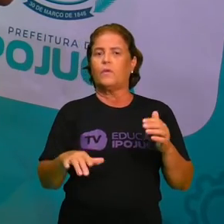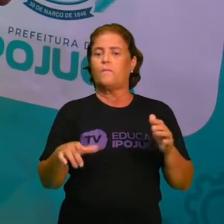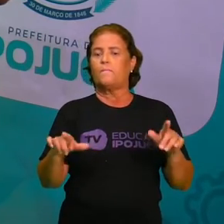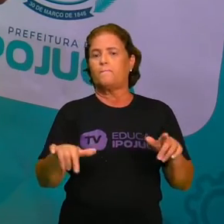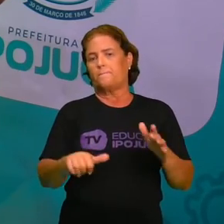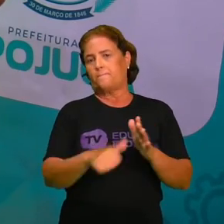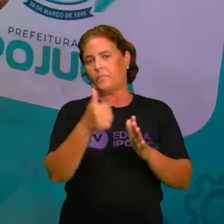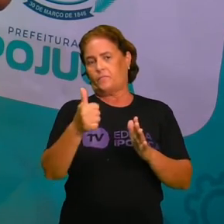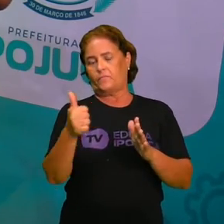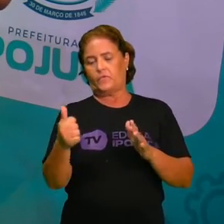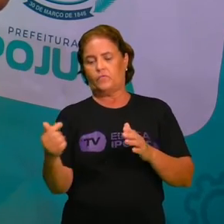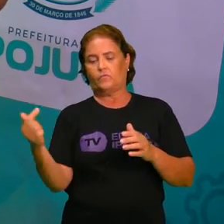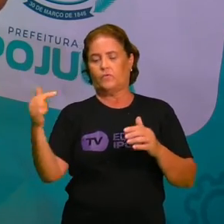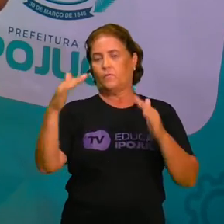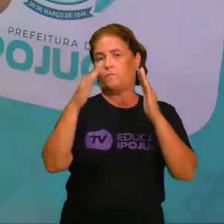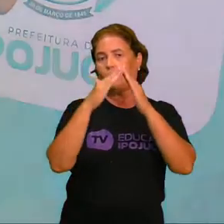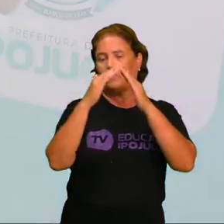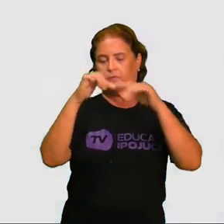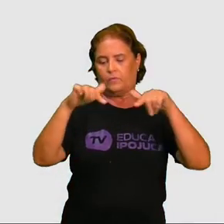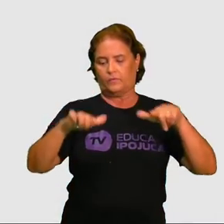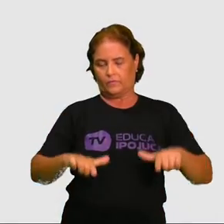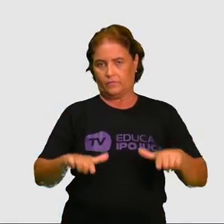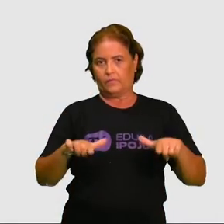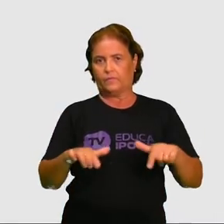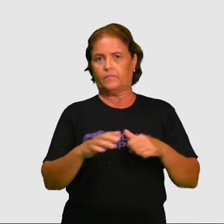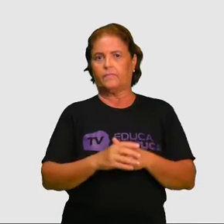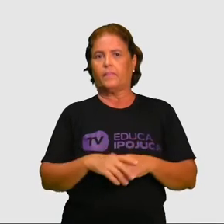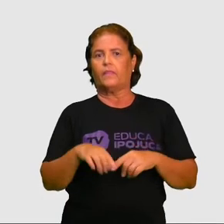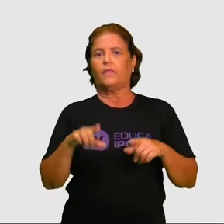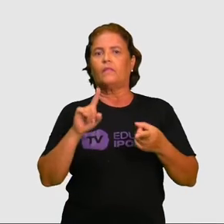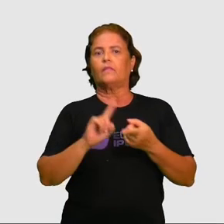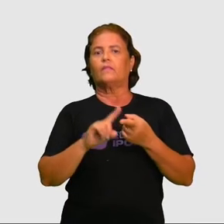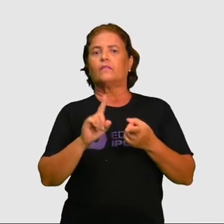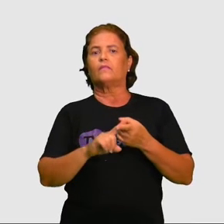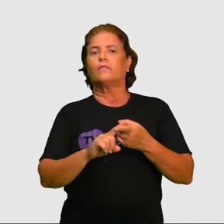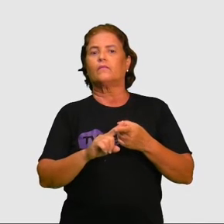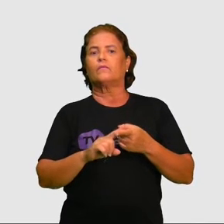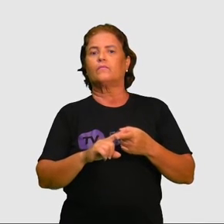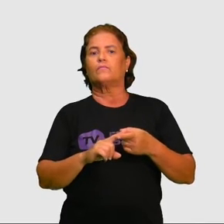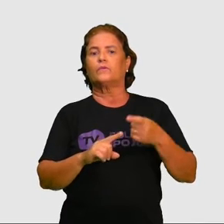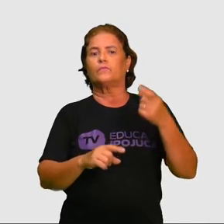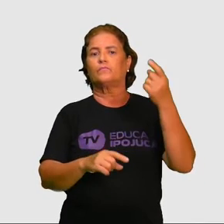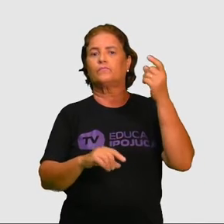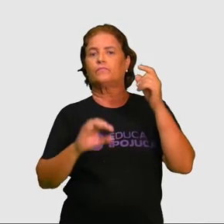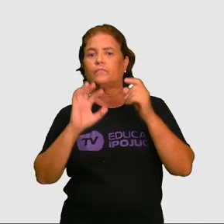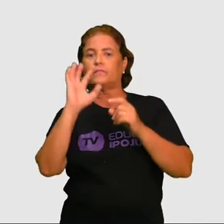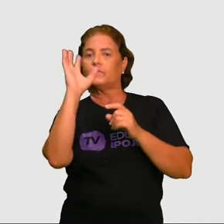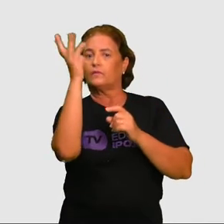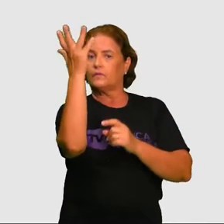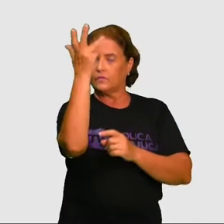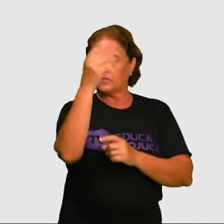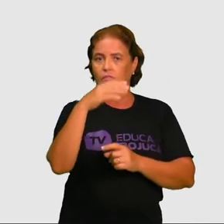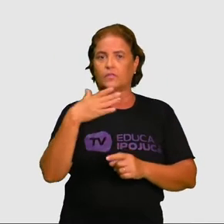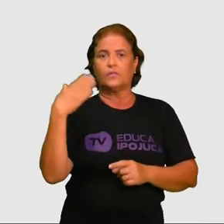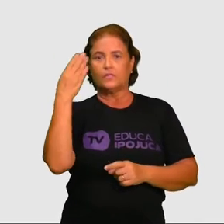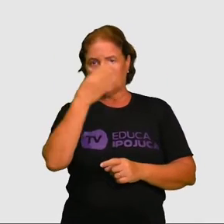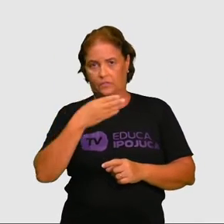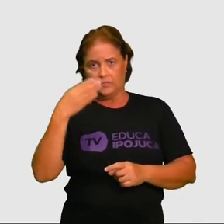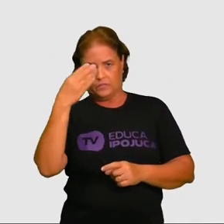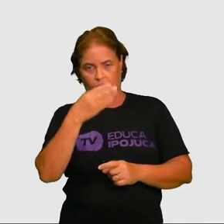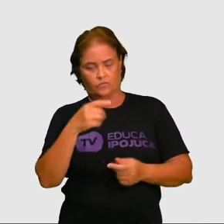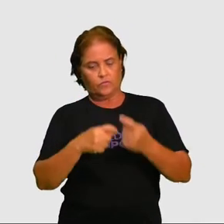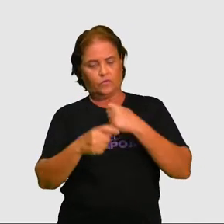territorial. E o desenvolvimento dessa monocultura da cana-de-açúcar, que é um dos processos da economia do